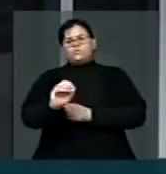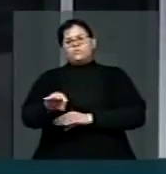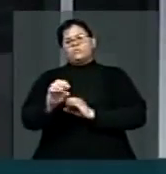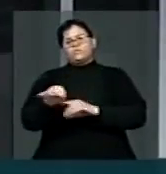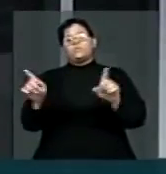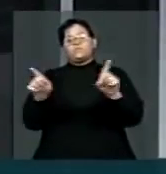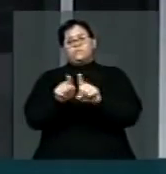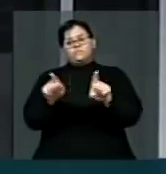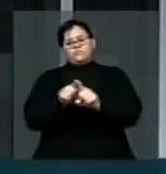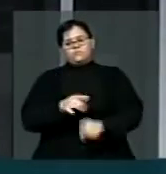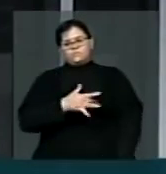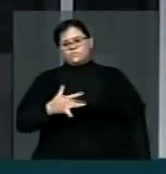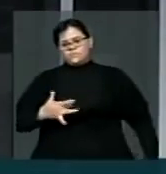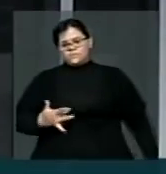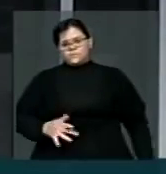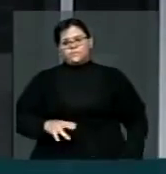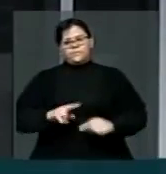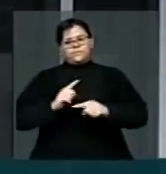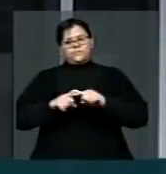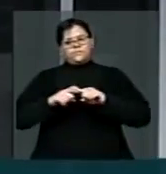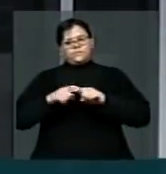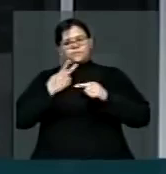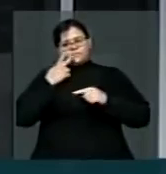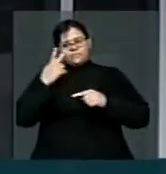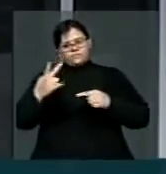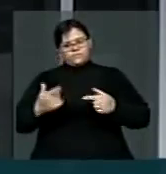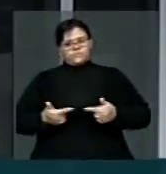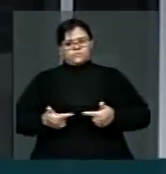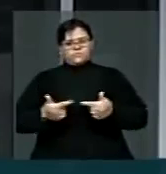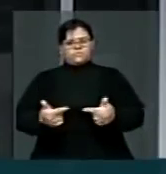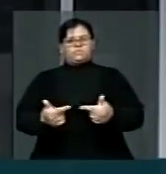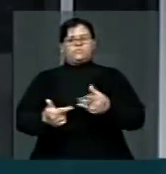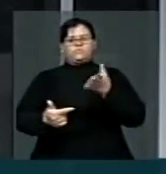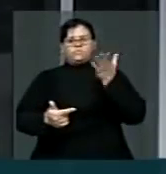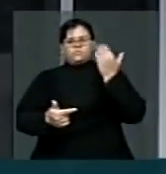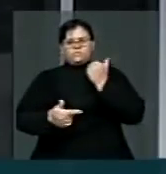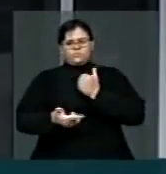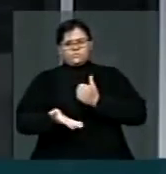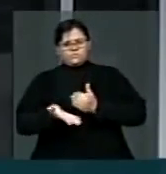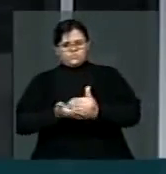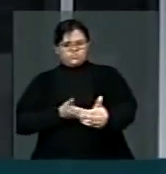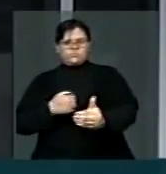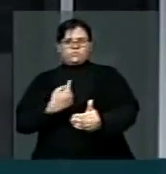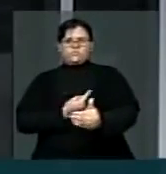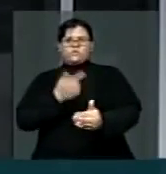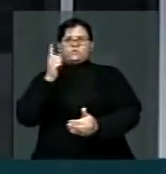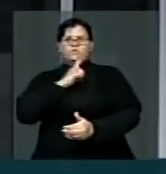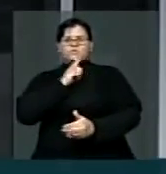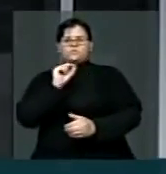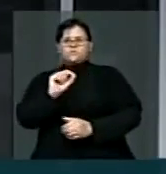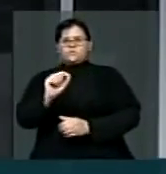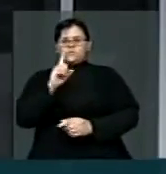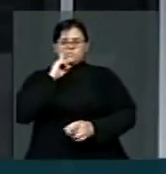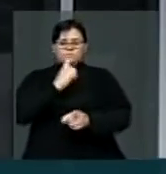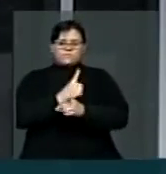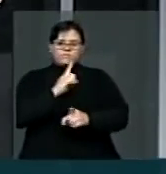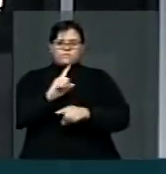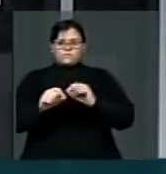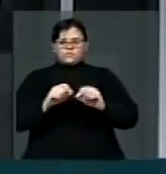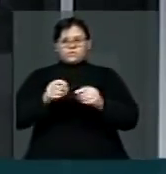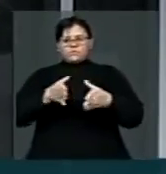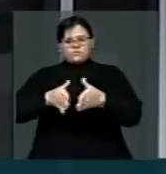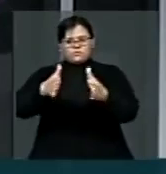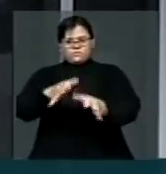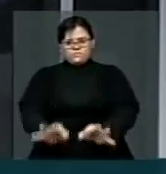também em saúde. A luta, desde o começo que nós travamos, é para encontrarmos este